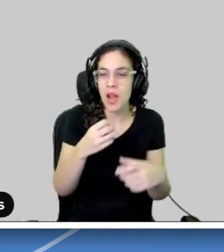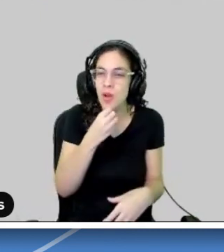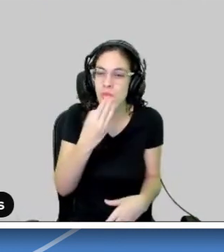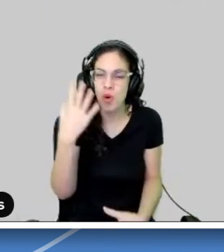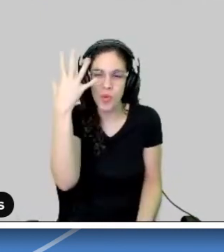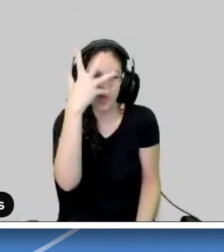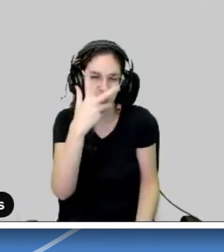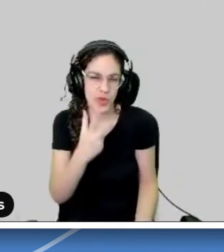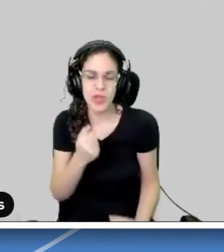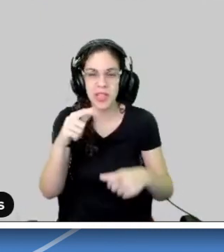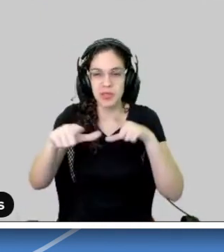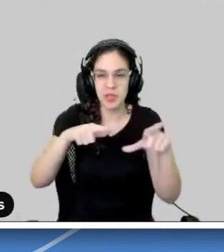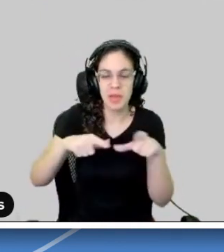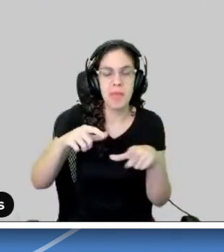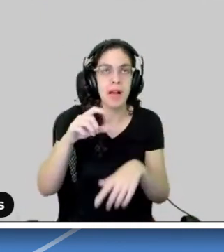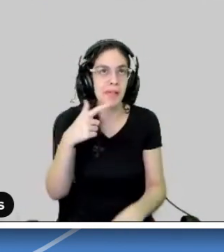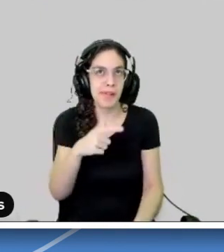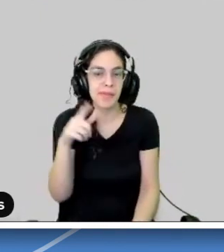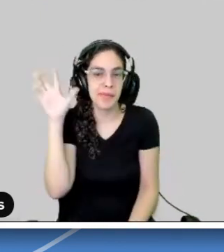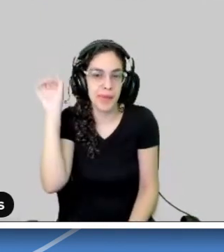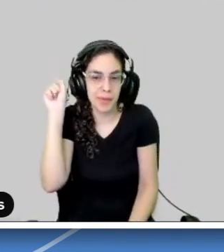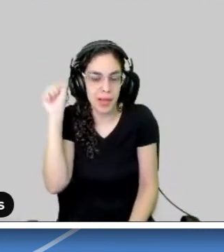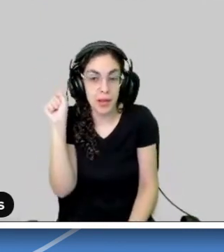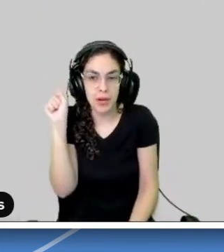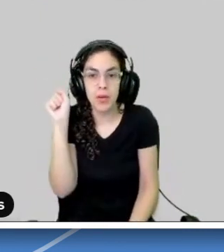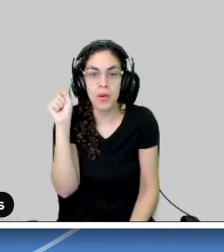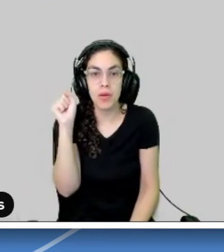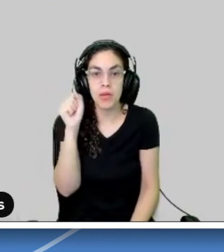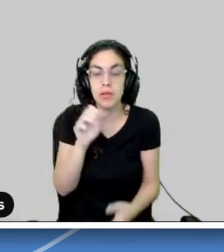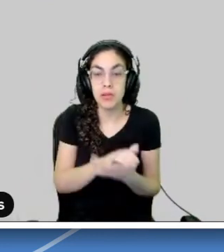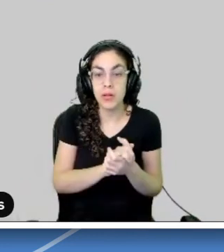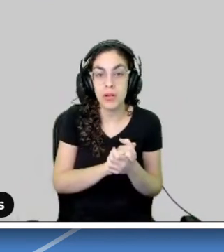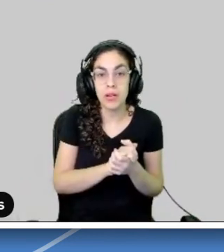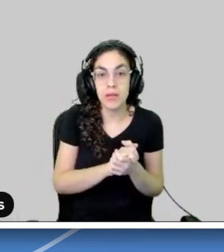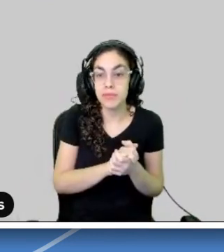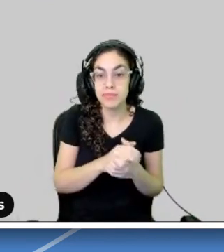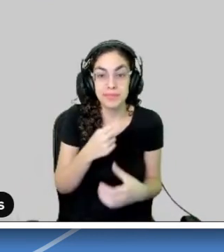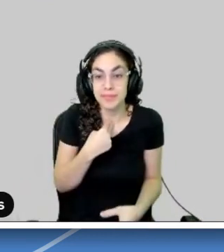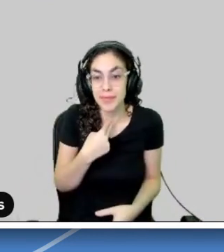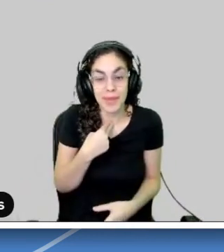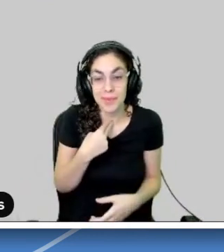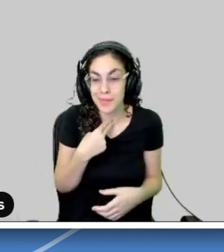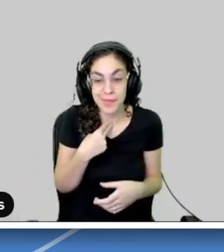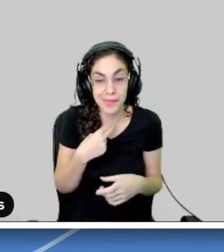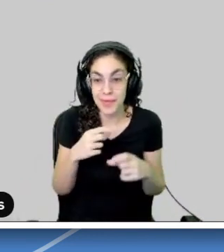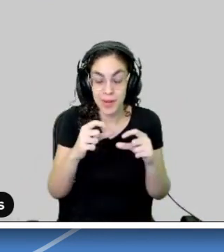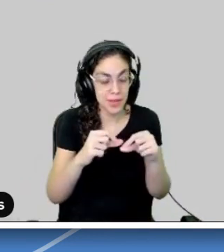desfrutar uma sala virtual, em tempo real, com o seu professor.